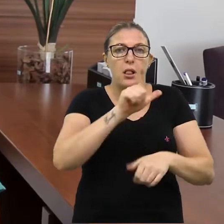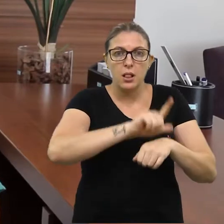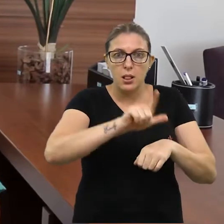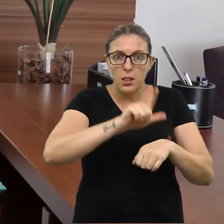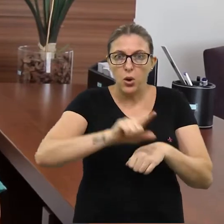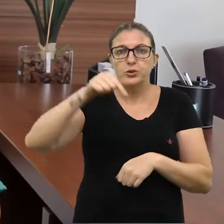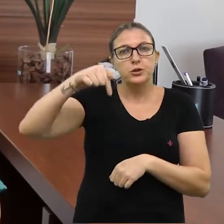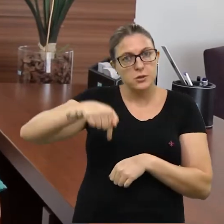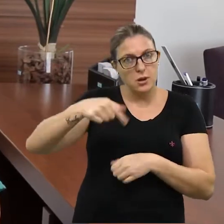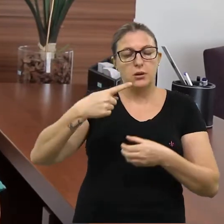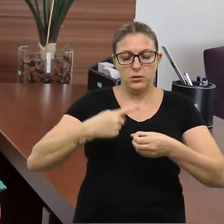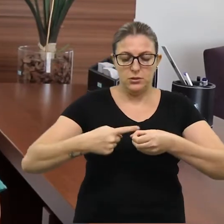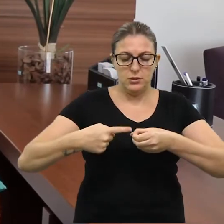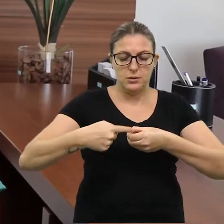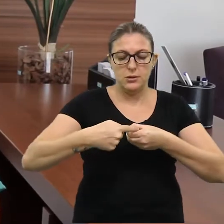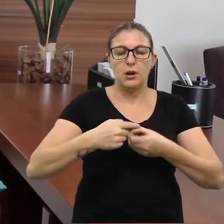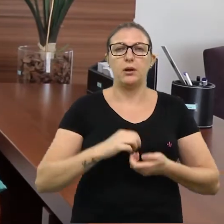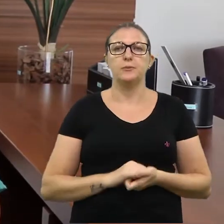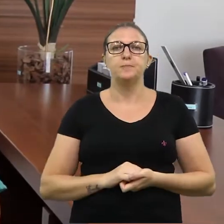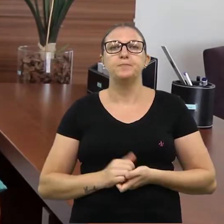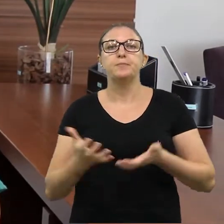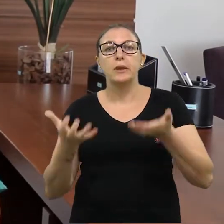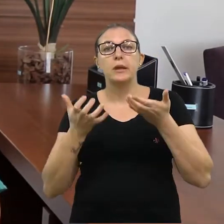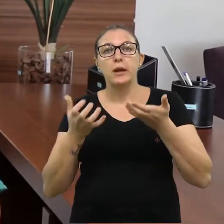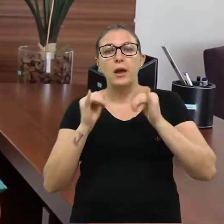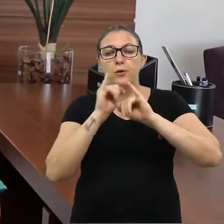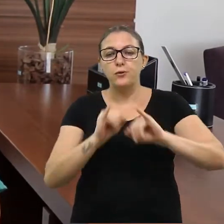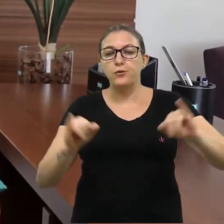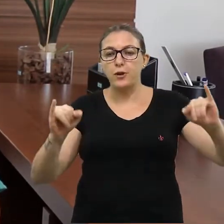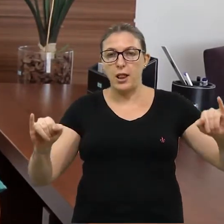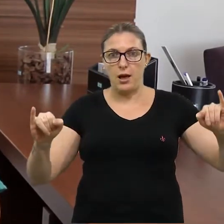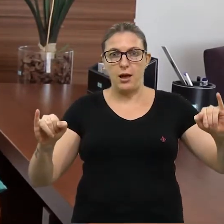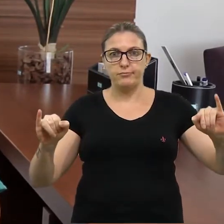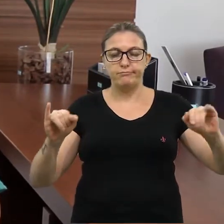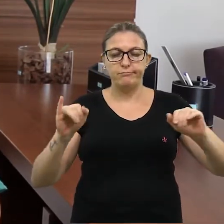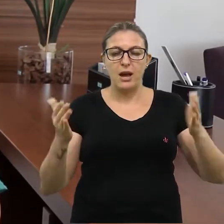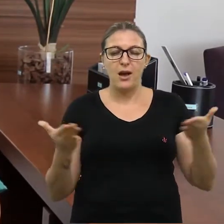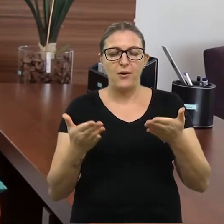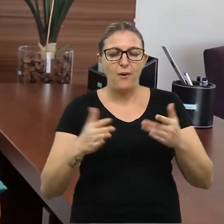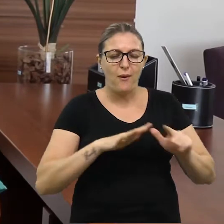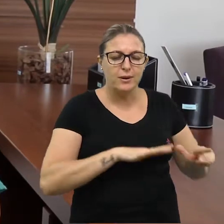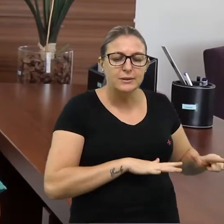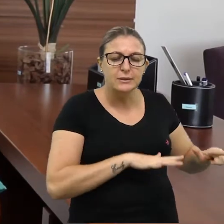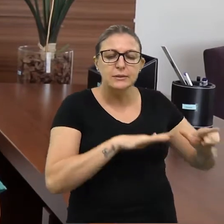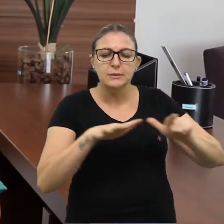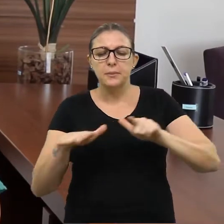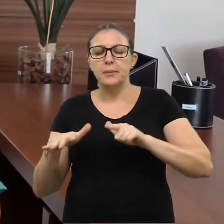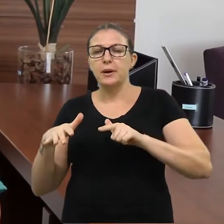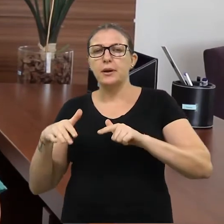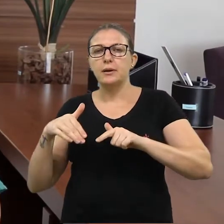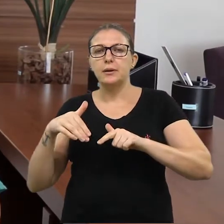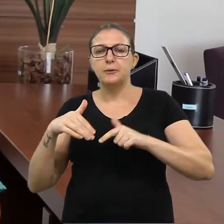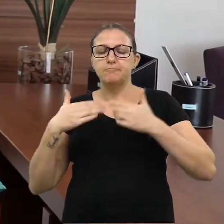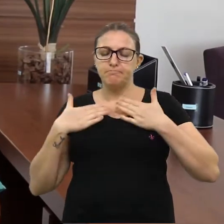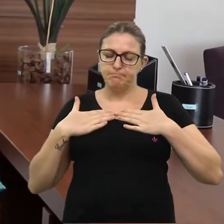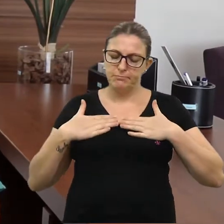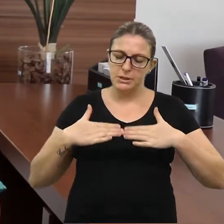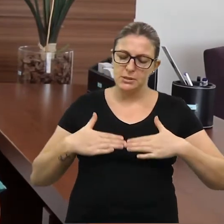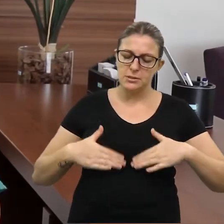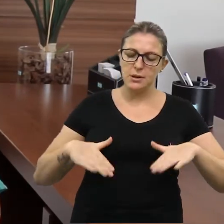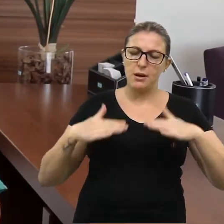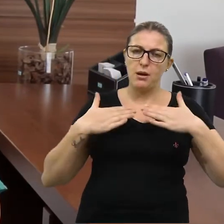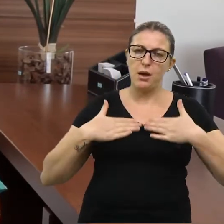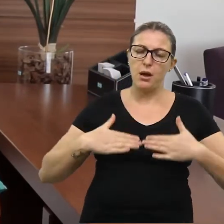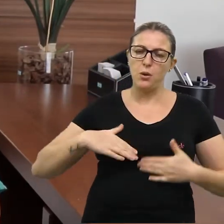comércio. Então, quero dizer a vocês, que nessas semanas que estamos com um pouquinho mais de leveza, um pouquinho